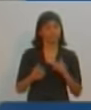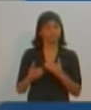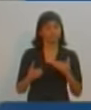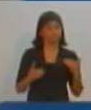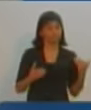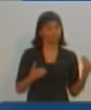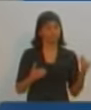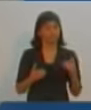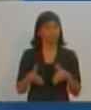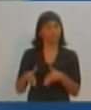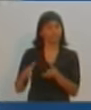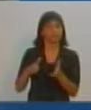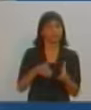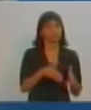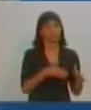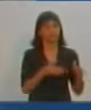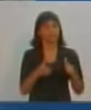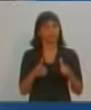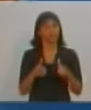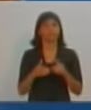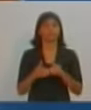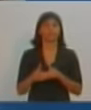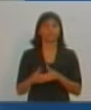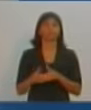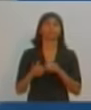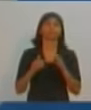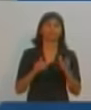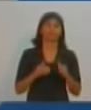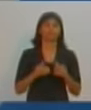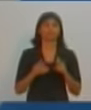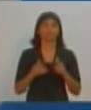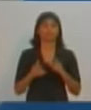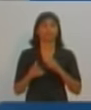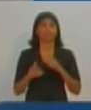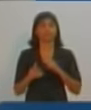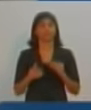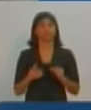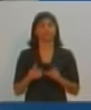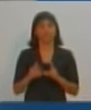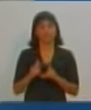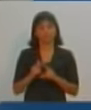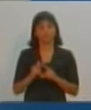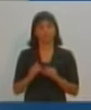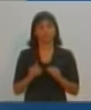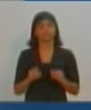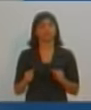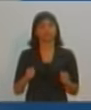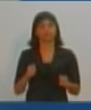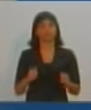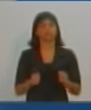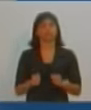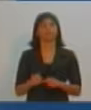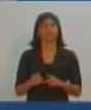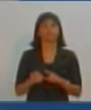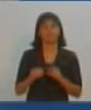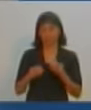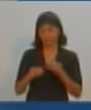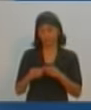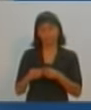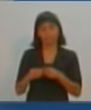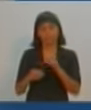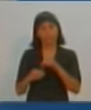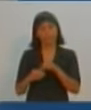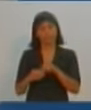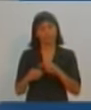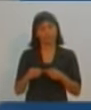circular os terminais. E dos terminais nós teremos ônibus para o interior da cidade nos bairros.